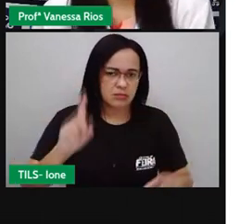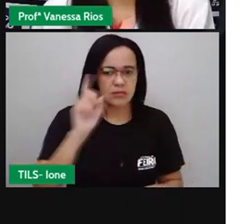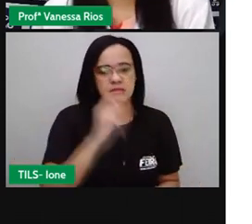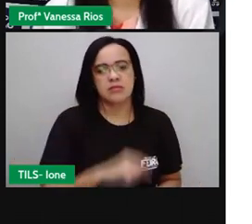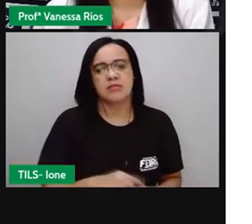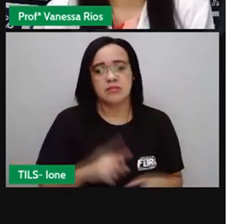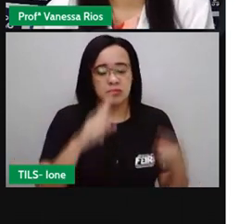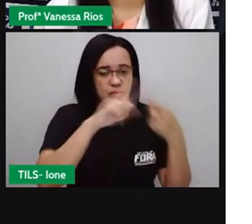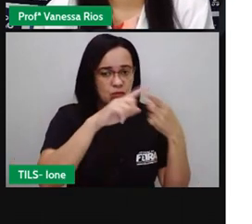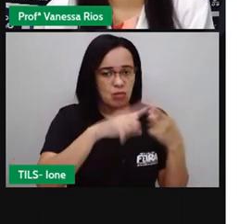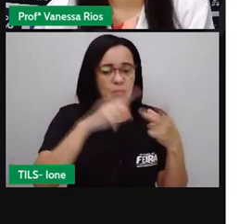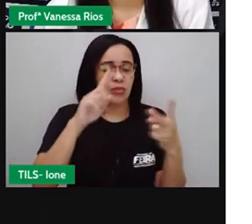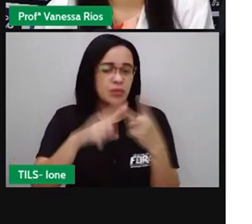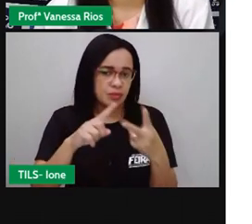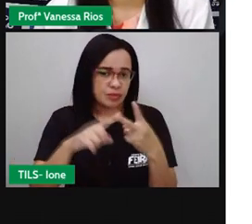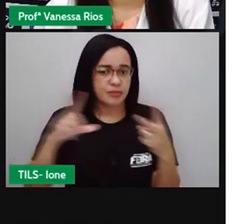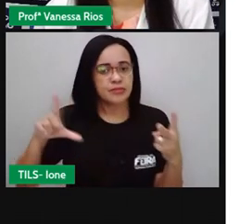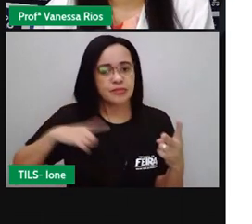outra